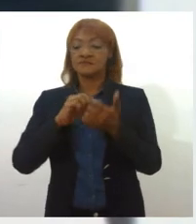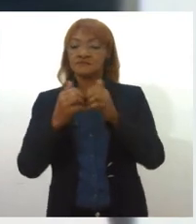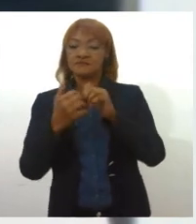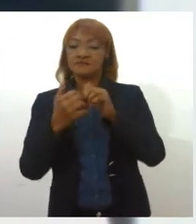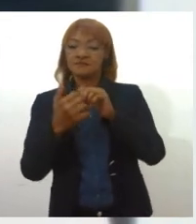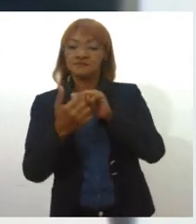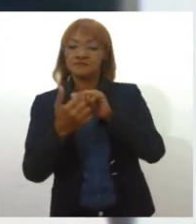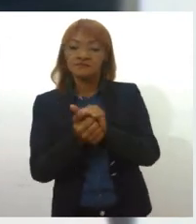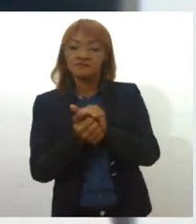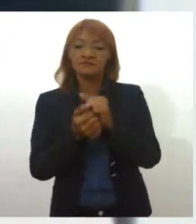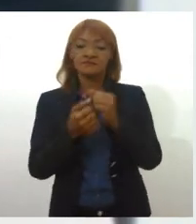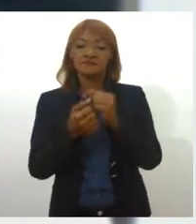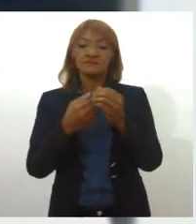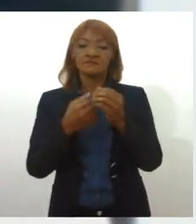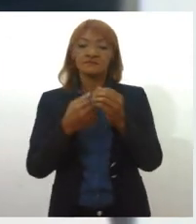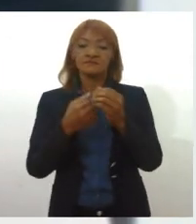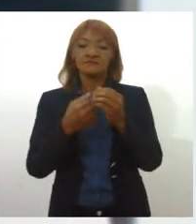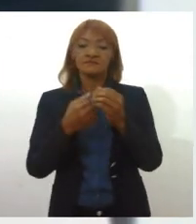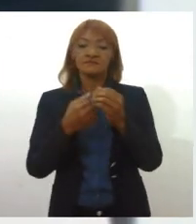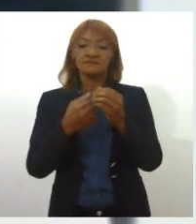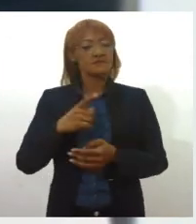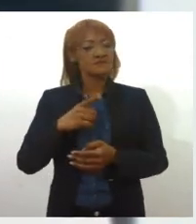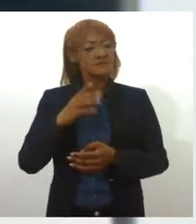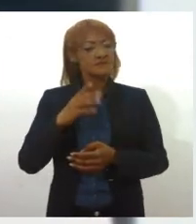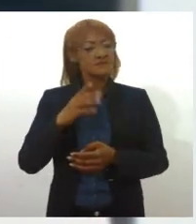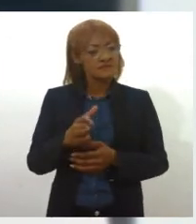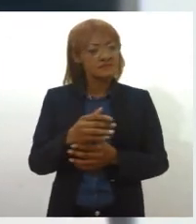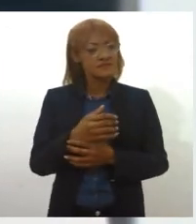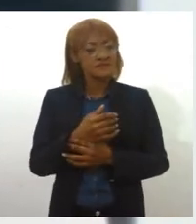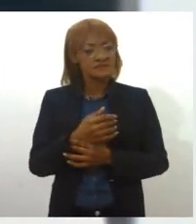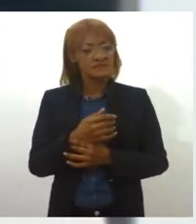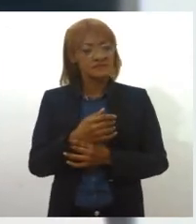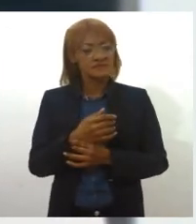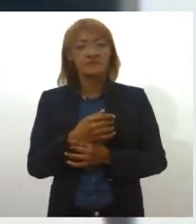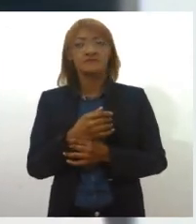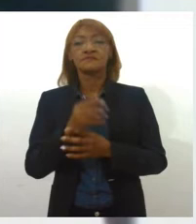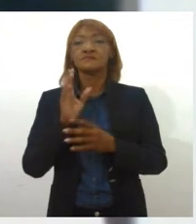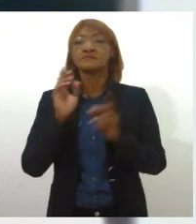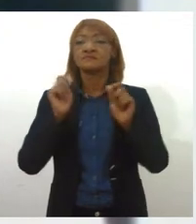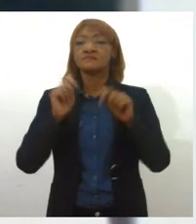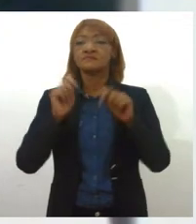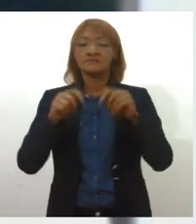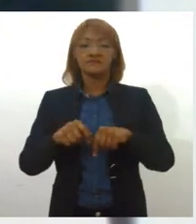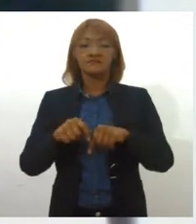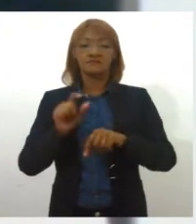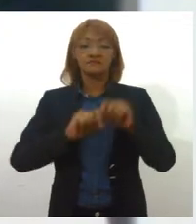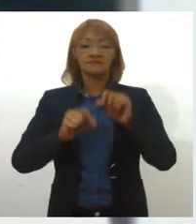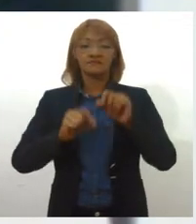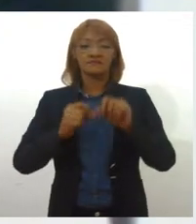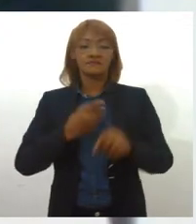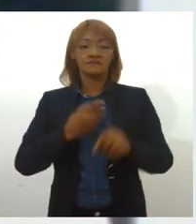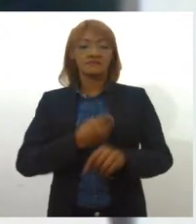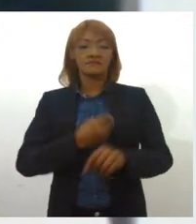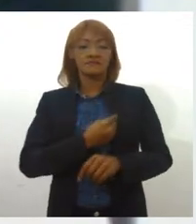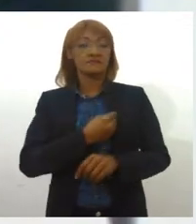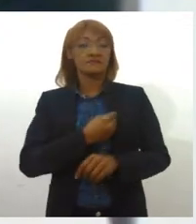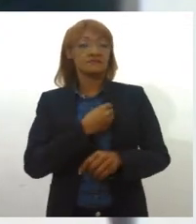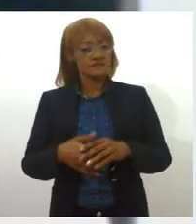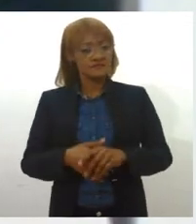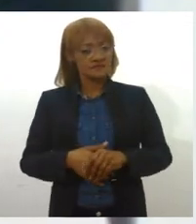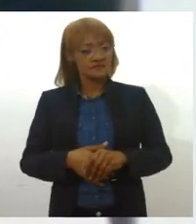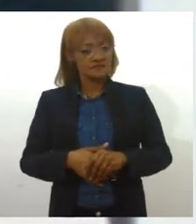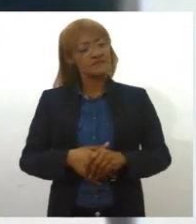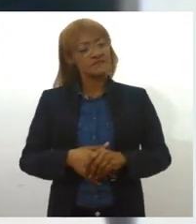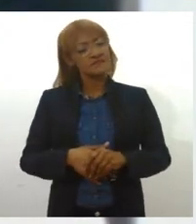Comitê Olímpico as melhores condições, as melhores datas para que a gente pudesse estar realizando esse evento aqui. E o presidente do